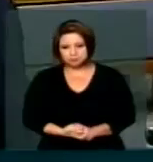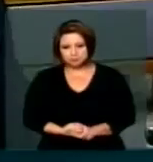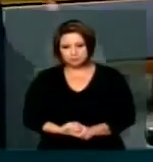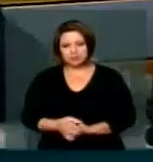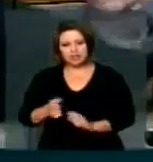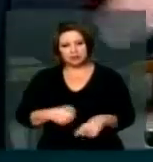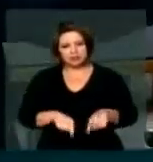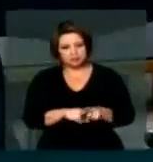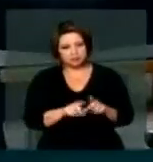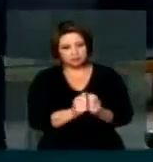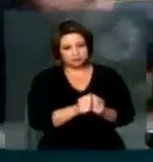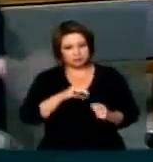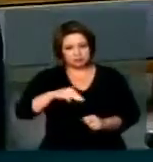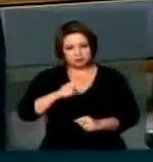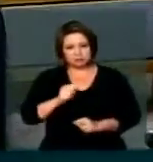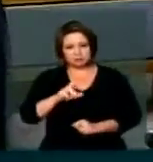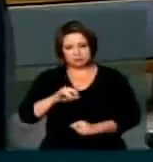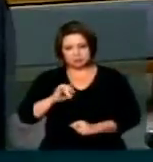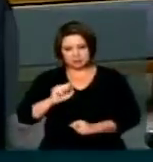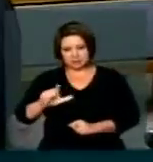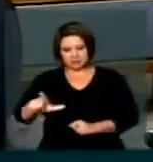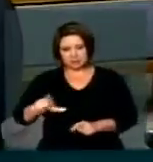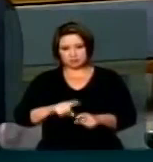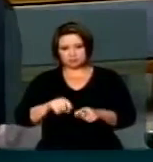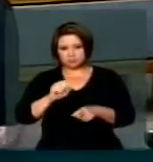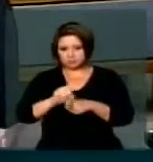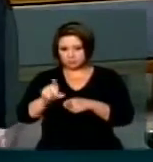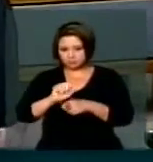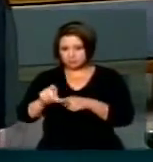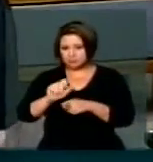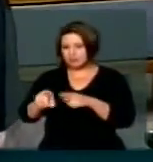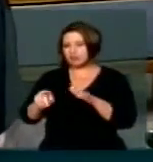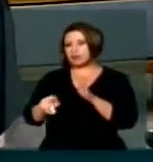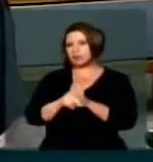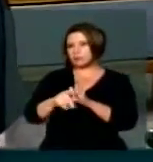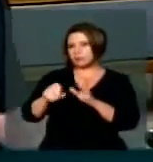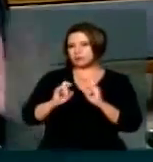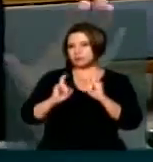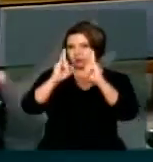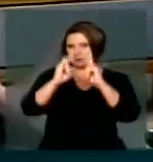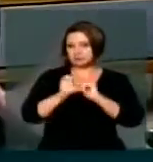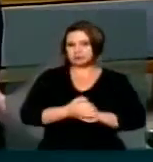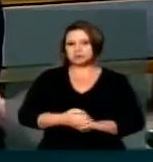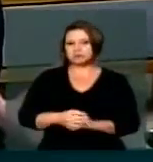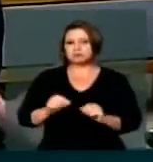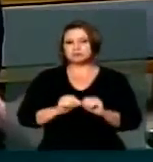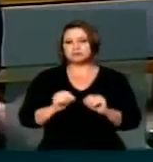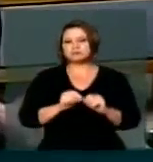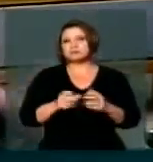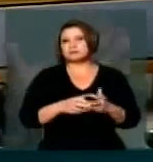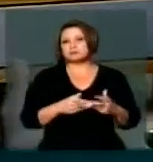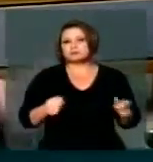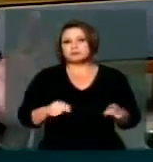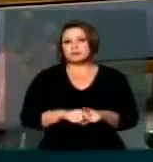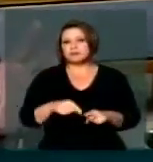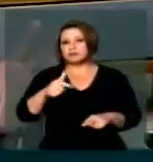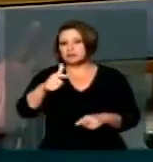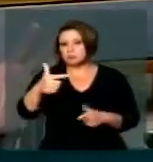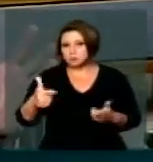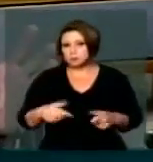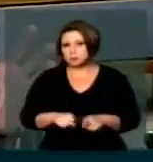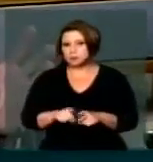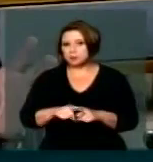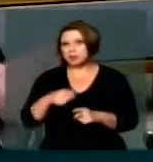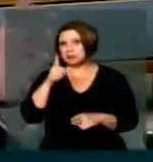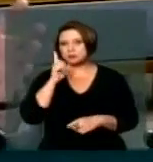parceira do Marcelo Que alugou para sua esposa O apartamento Ela fez uma coisa Senhor relator Que quase não existe Na